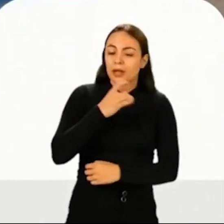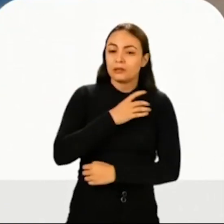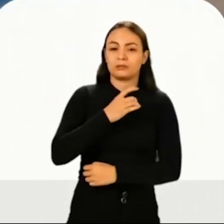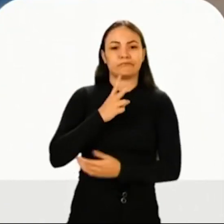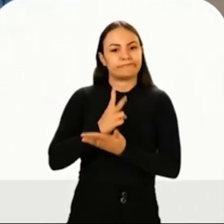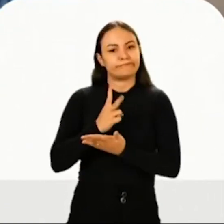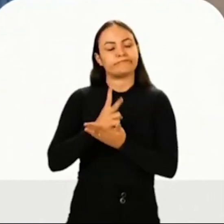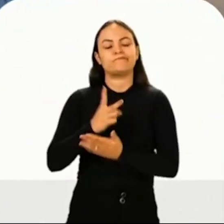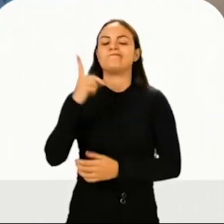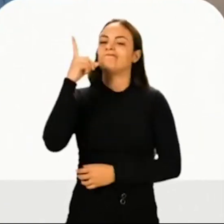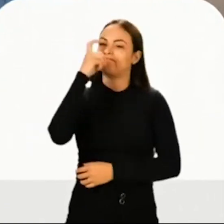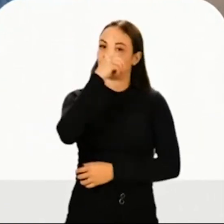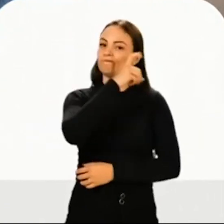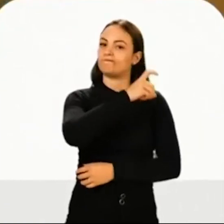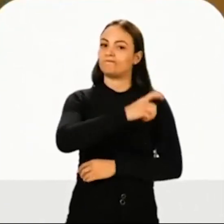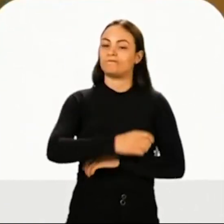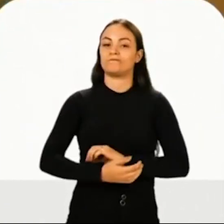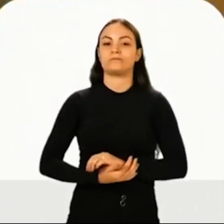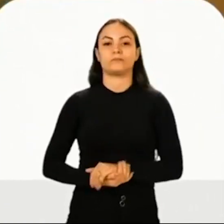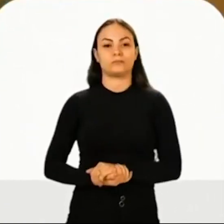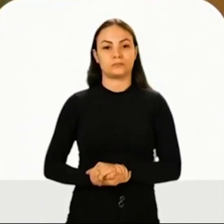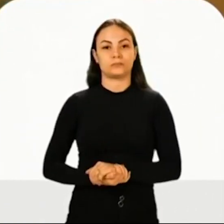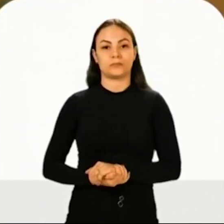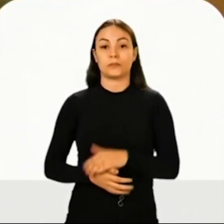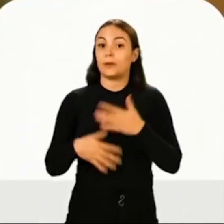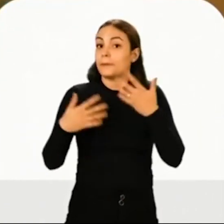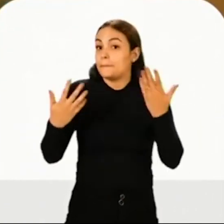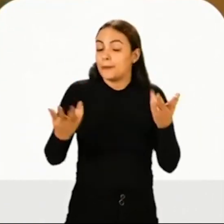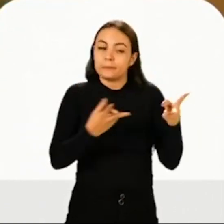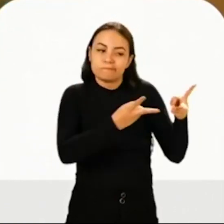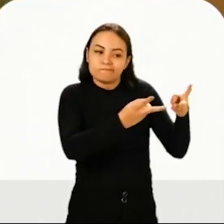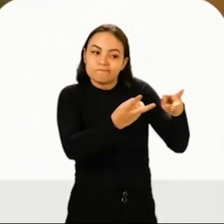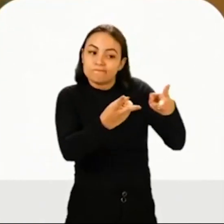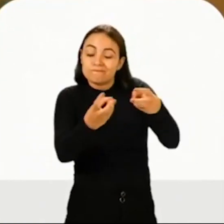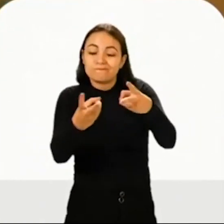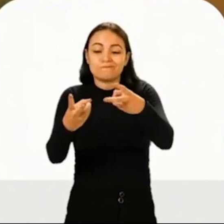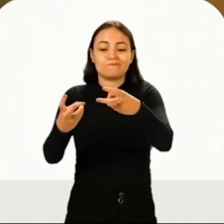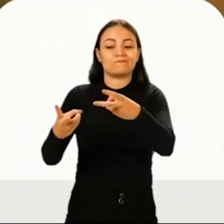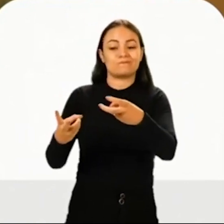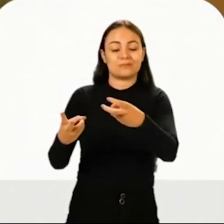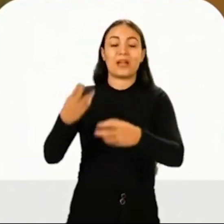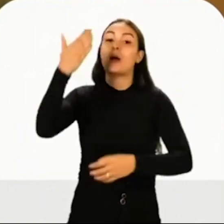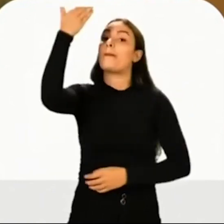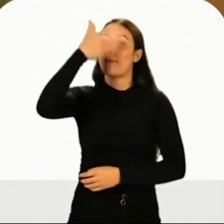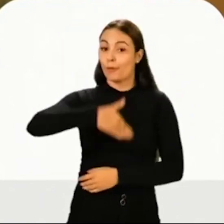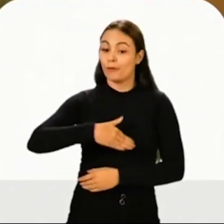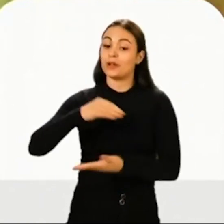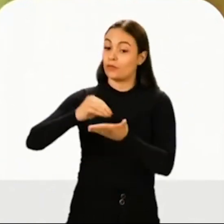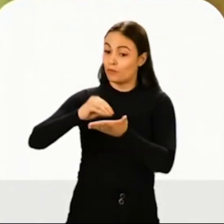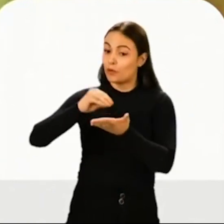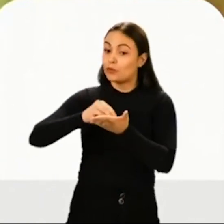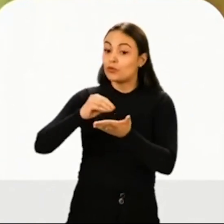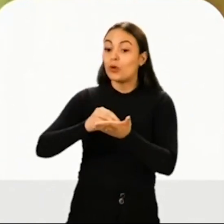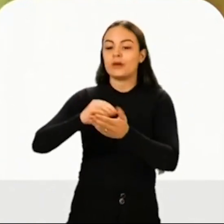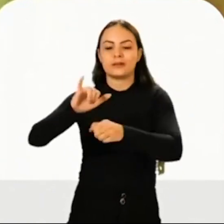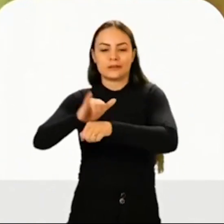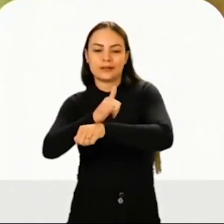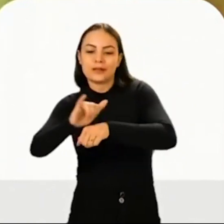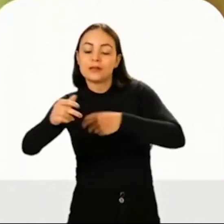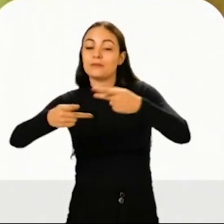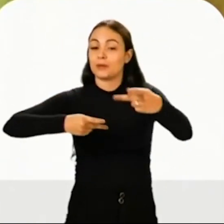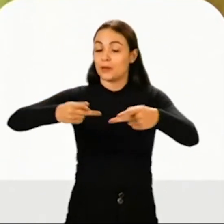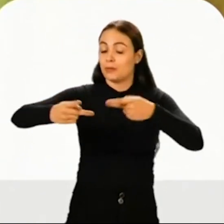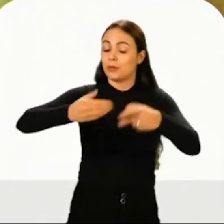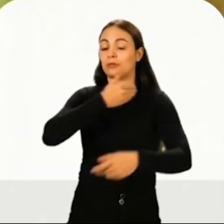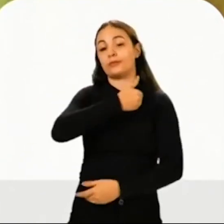É complicado. Quando acontece isso, é a evidência da falta de planejamento. A política de segurança